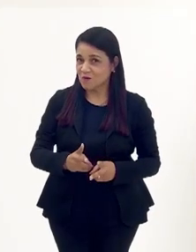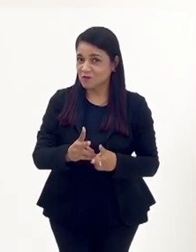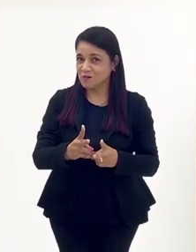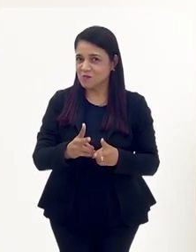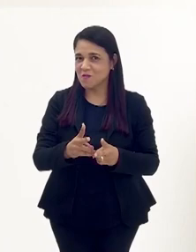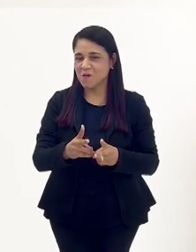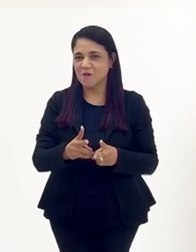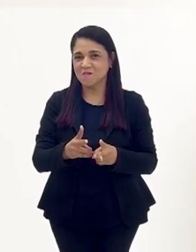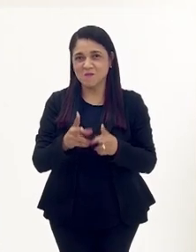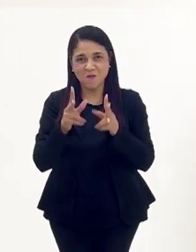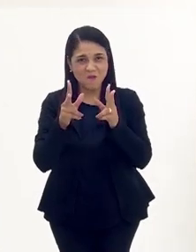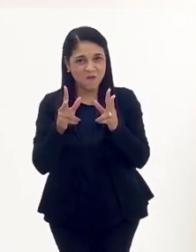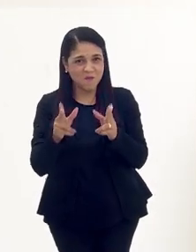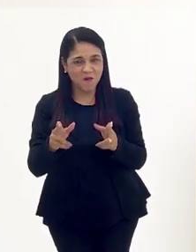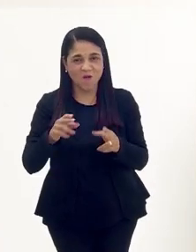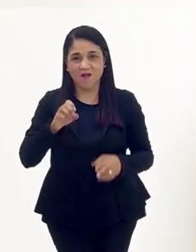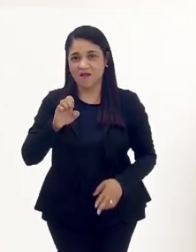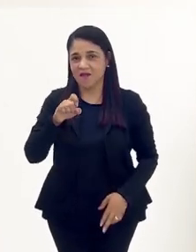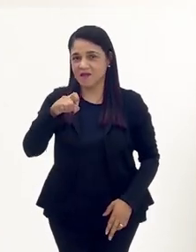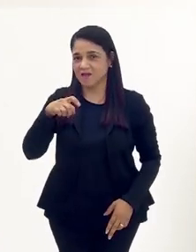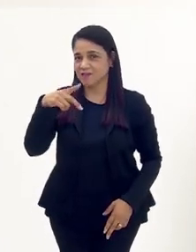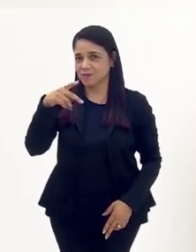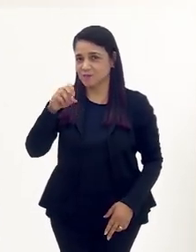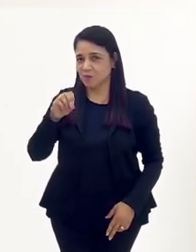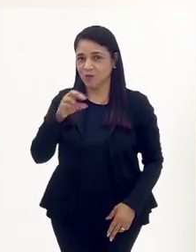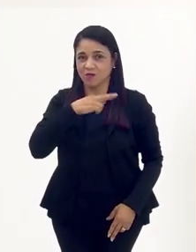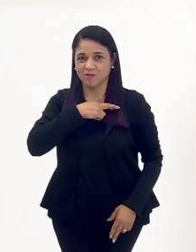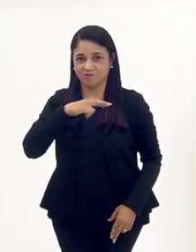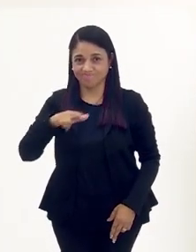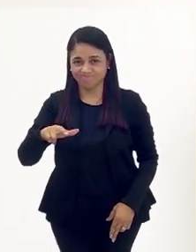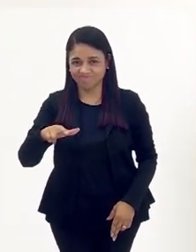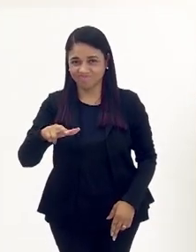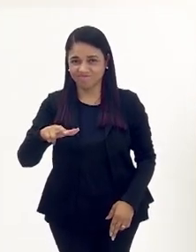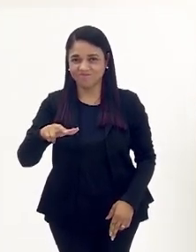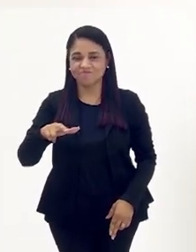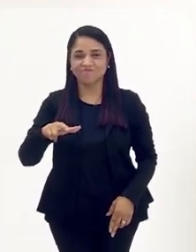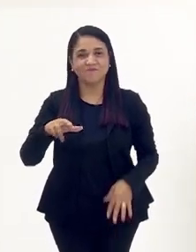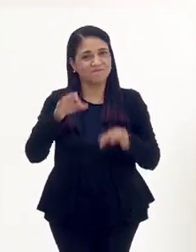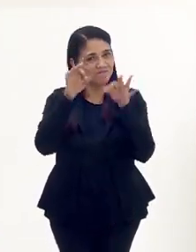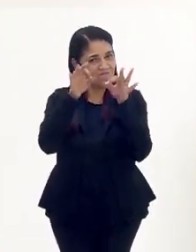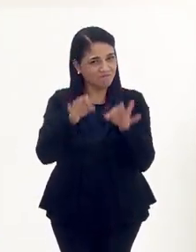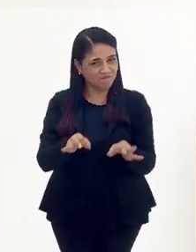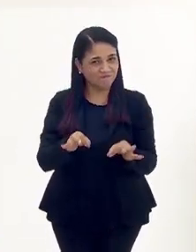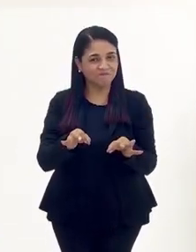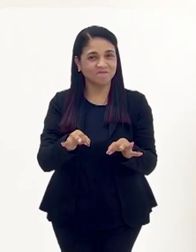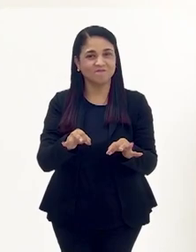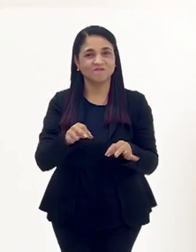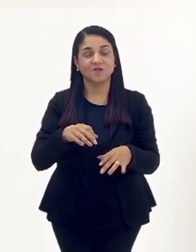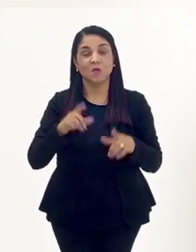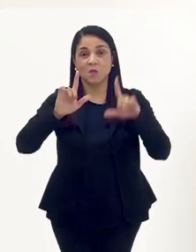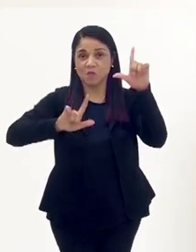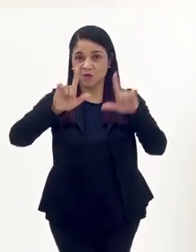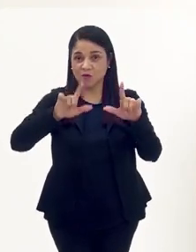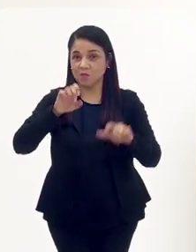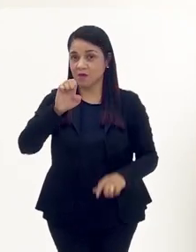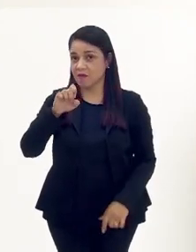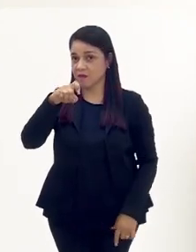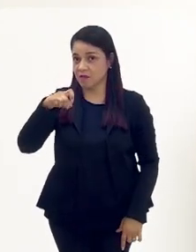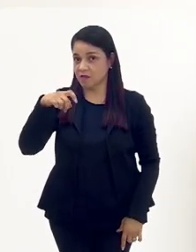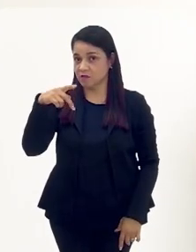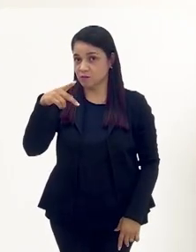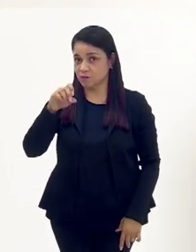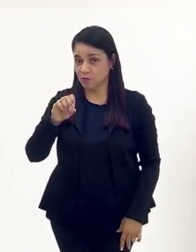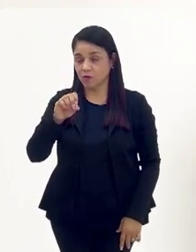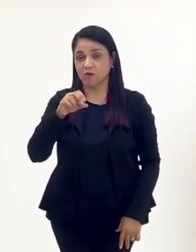Continuamos no mesmo clima da Expo Religião, a Expo Religião literalmente. O programa Expo Religião